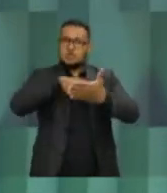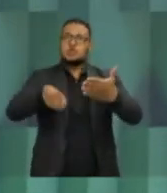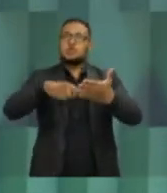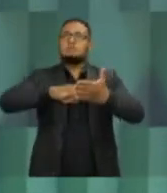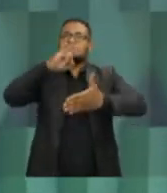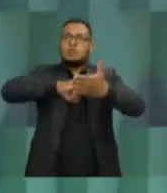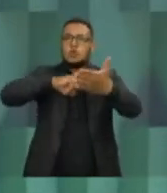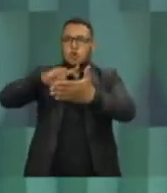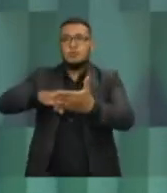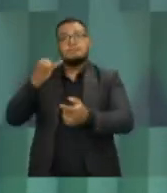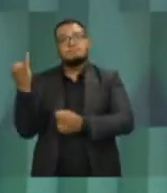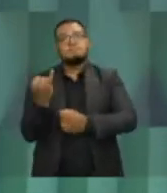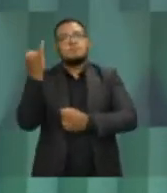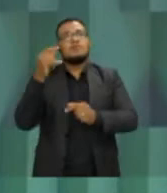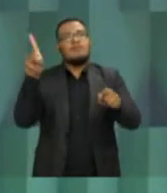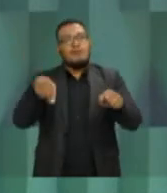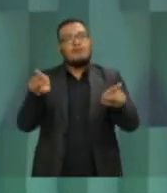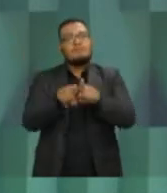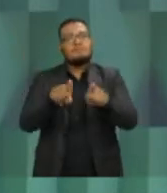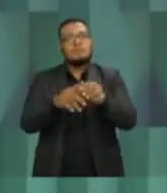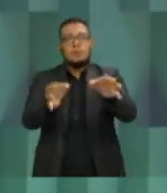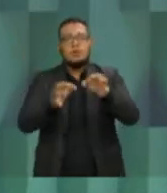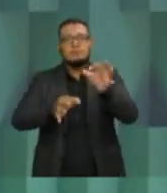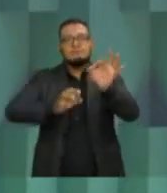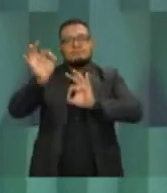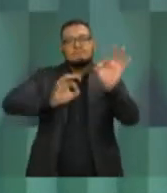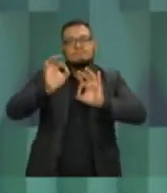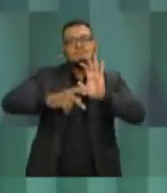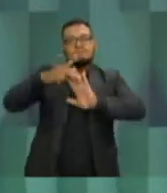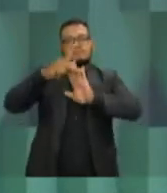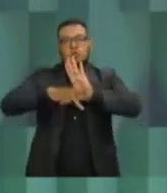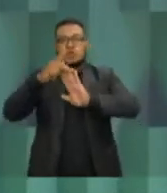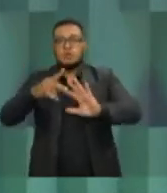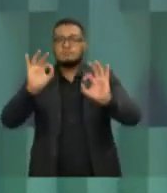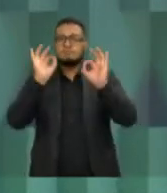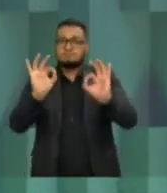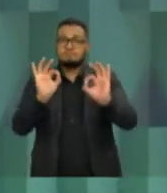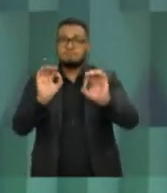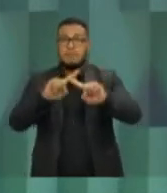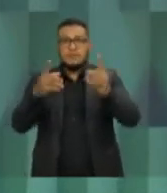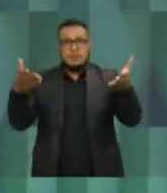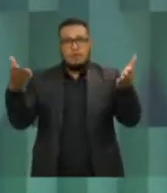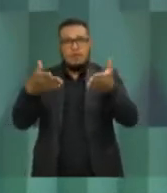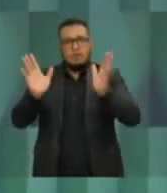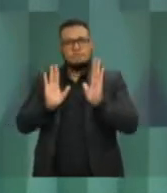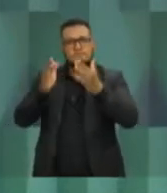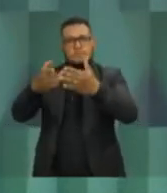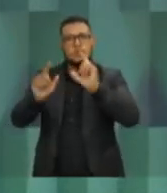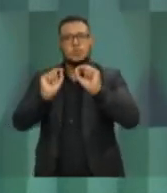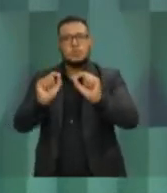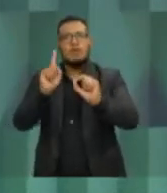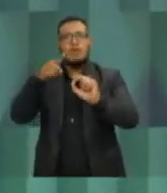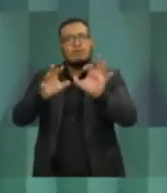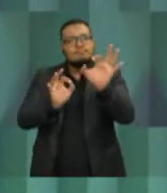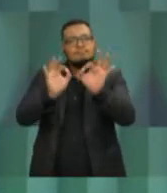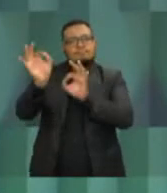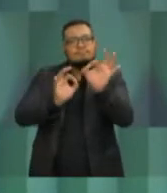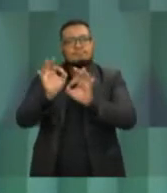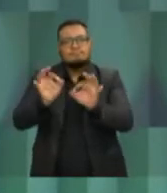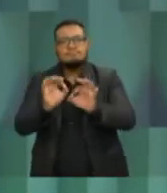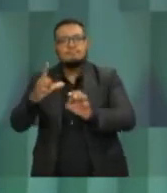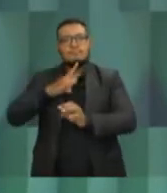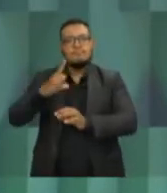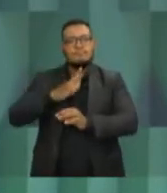foi muito importante a uma política pública como a política internacional. Mas nesse momento eu quero me dedicar a um plano, 20, 25 anos,